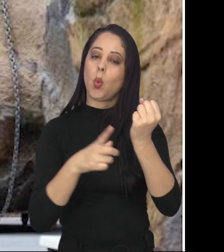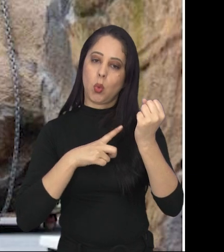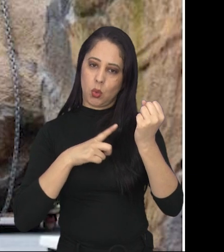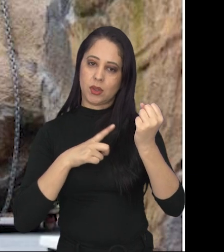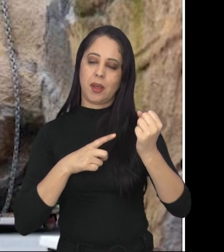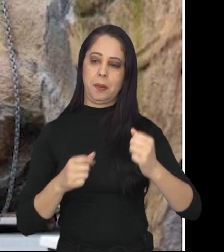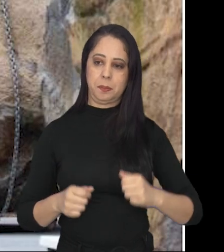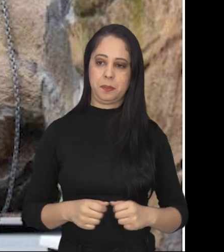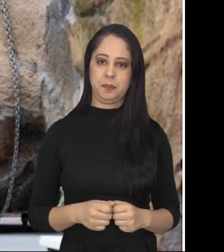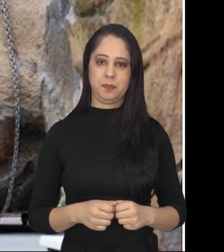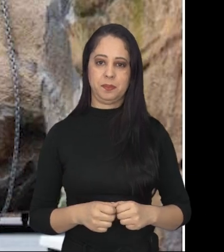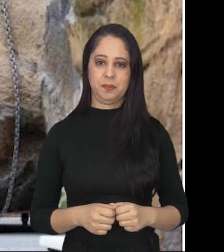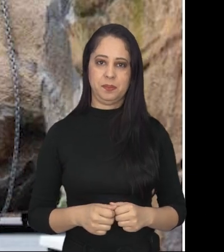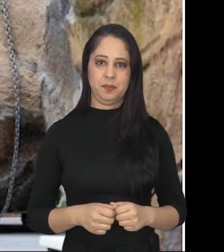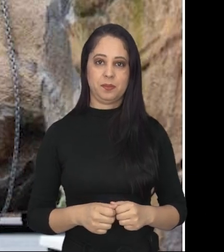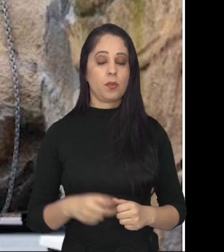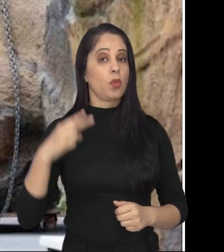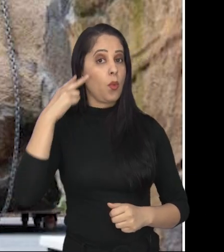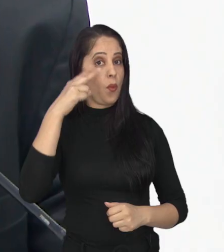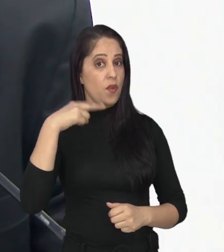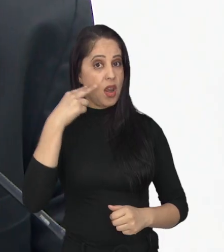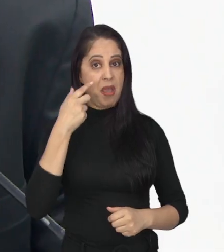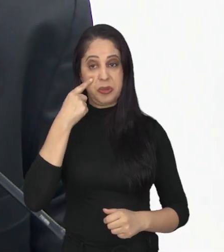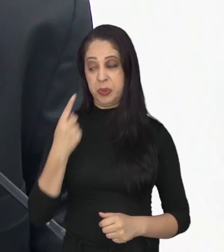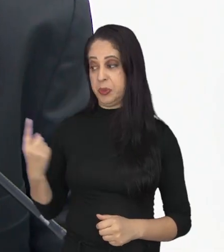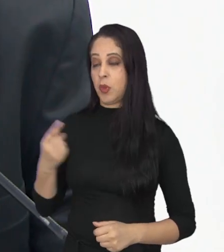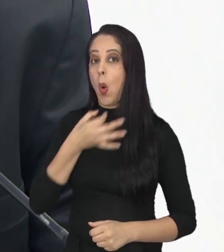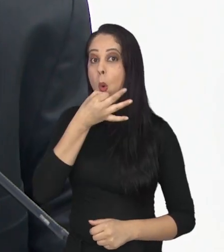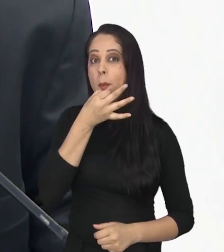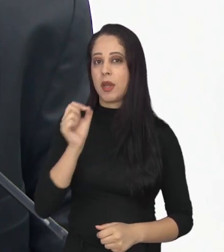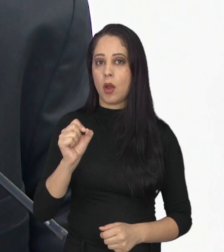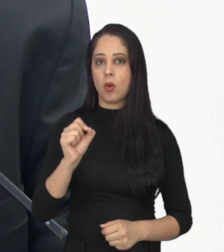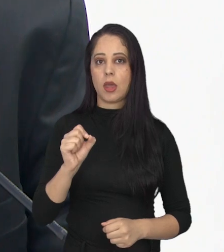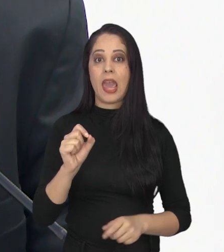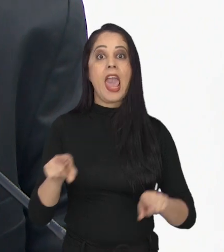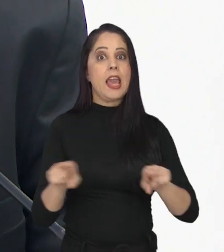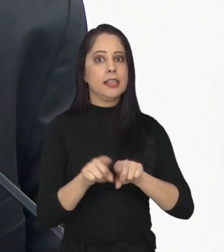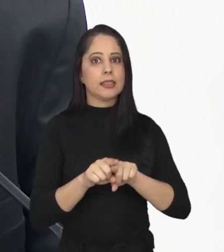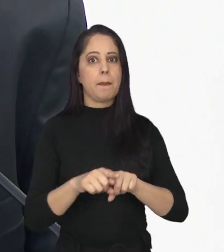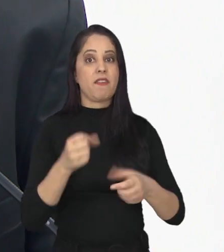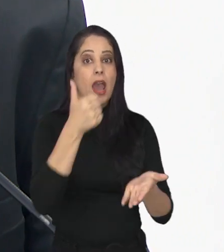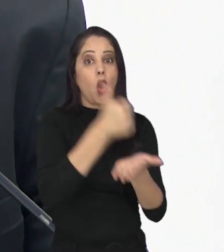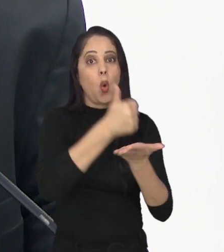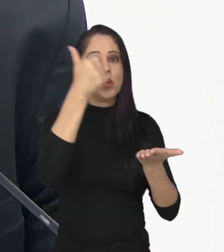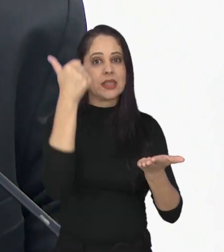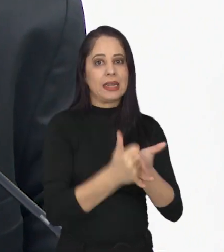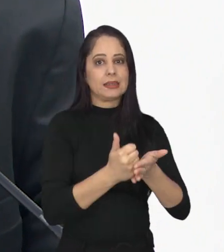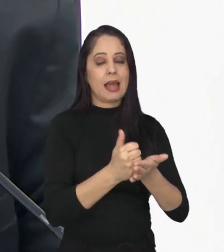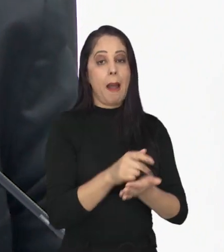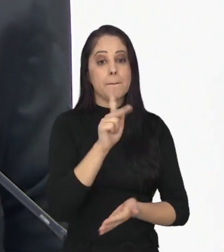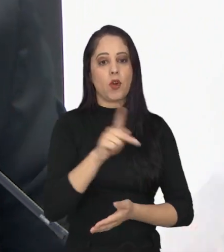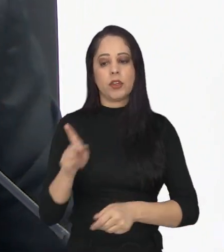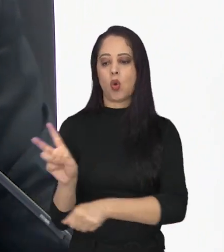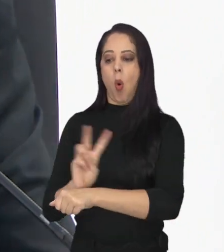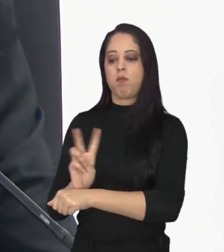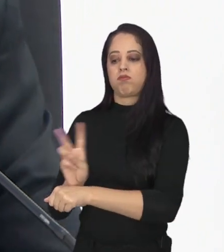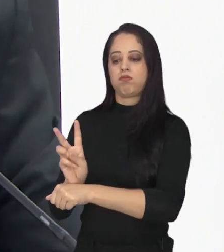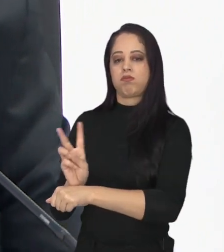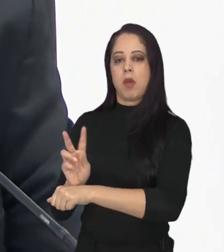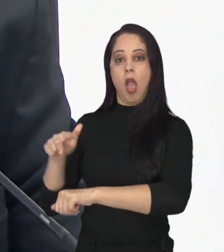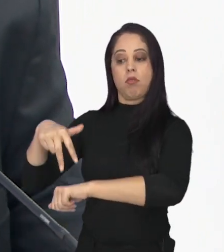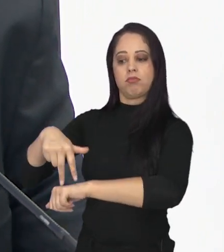mas ao mesmo tempo seguro para as crianças. O vereador ainda destaca que monitores seriam contratados para